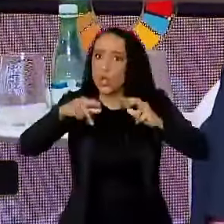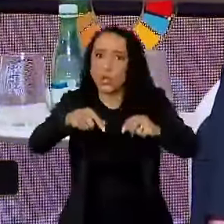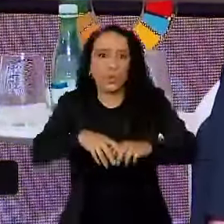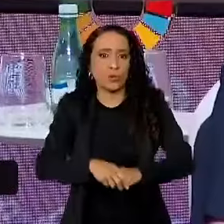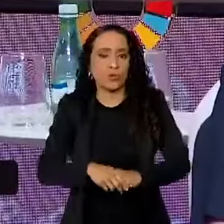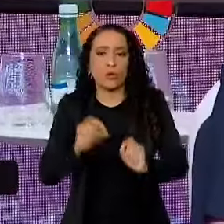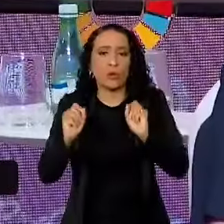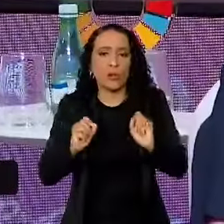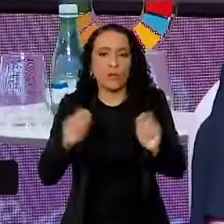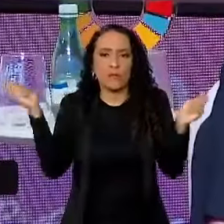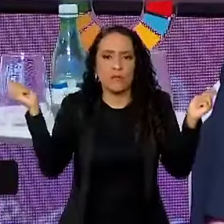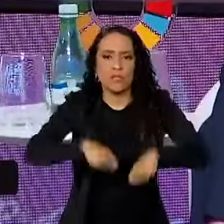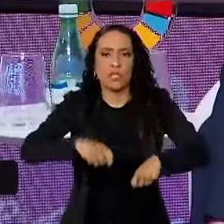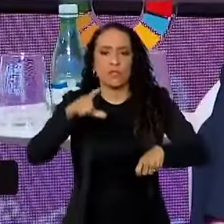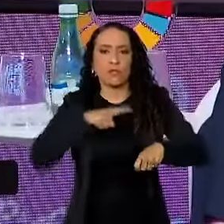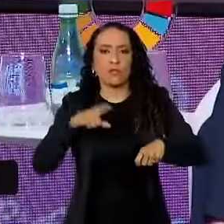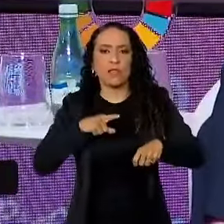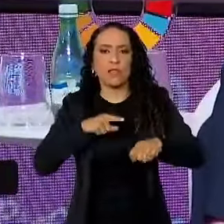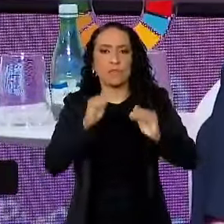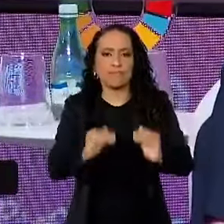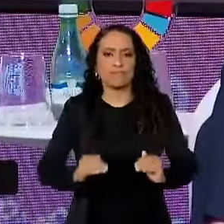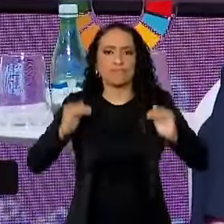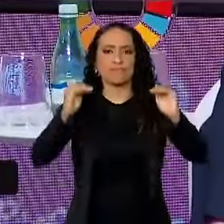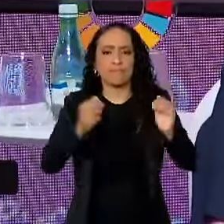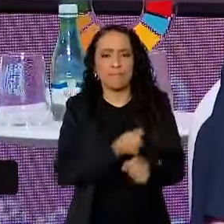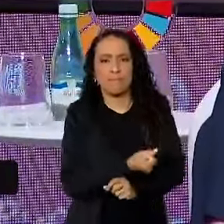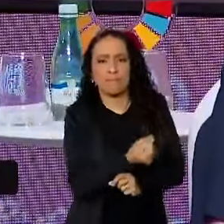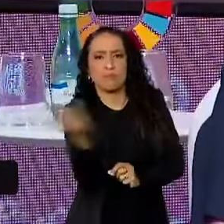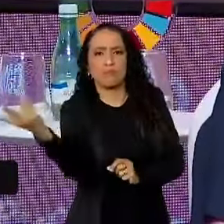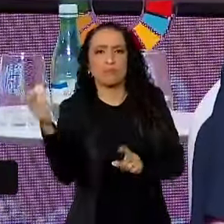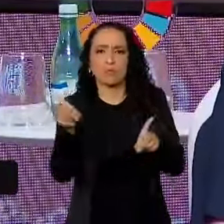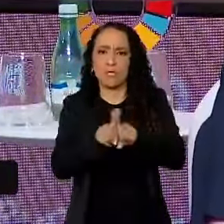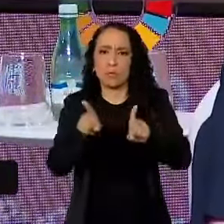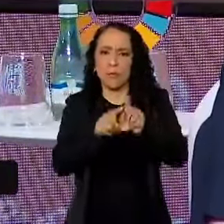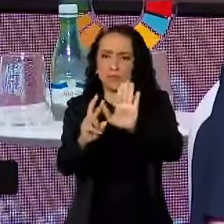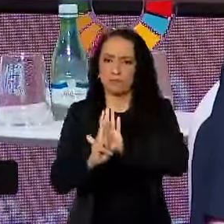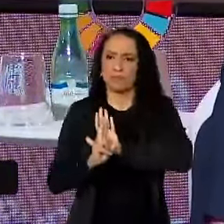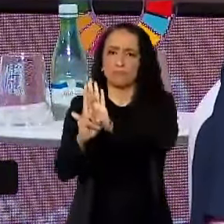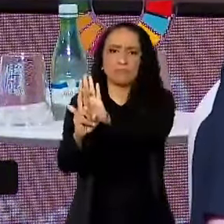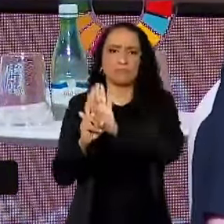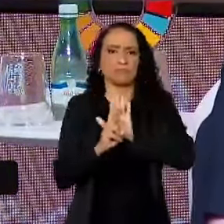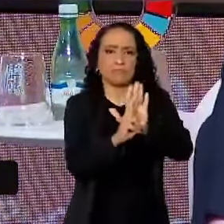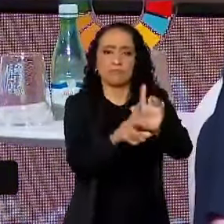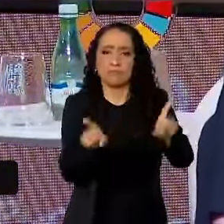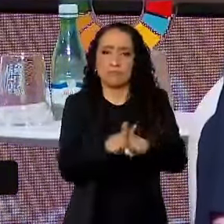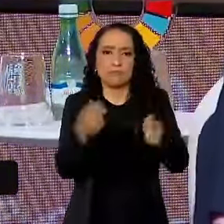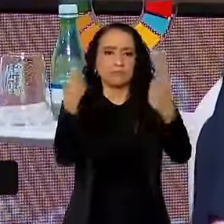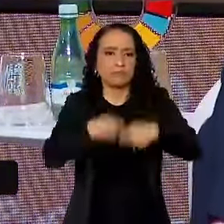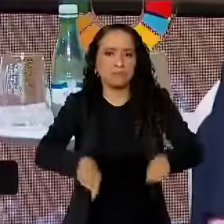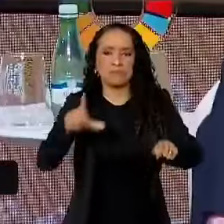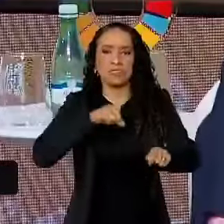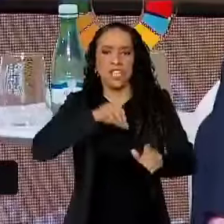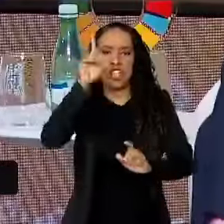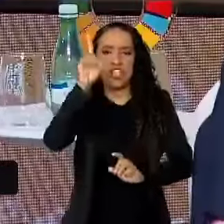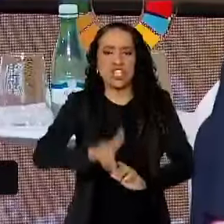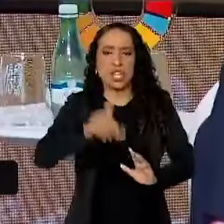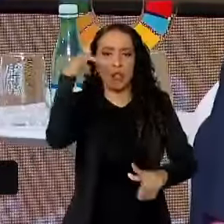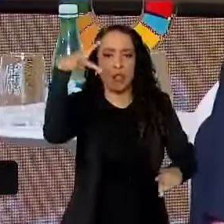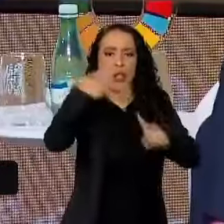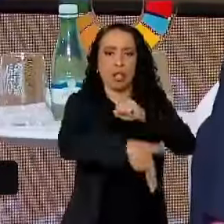para que a gente possa ter uma instância mais plural, mais representativa e que a gente não tenha direito de veto.